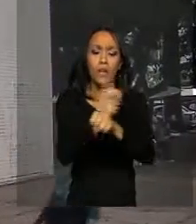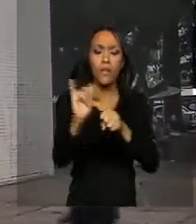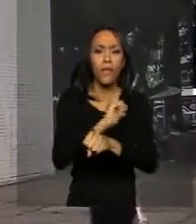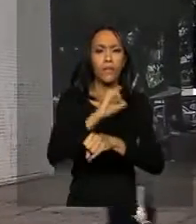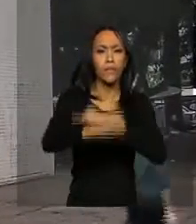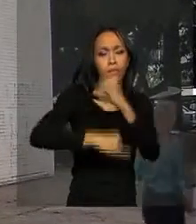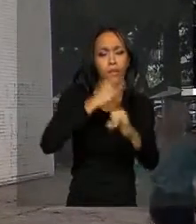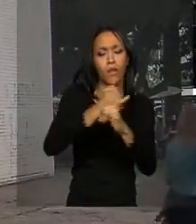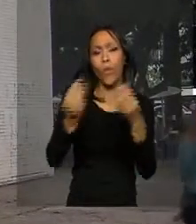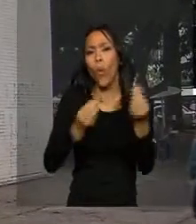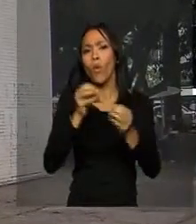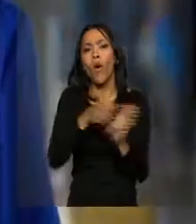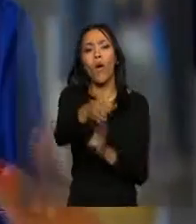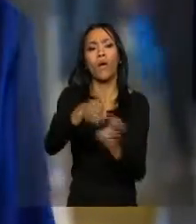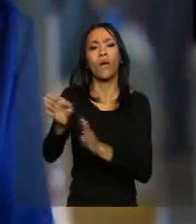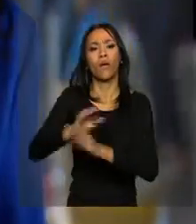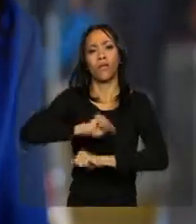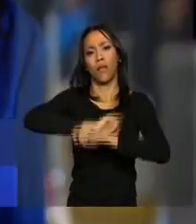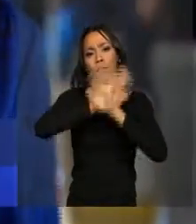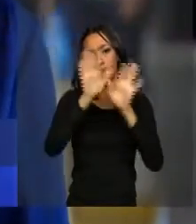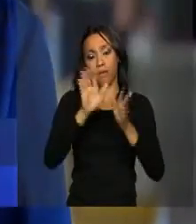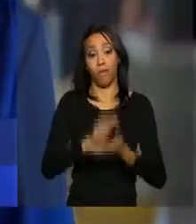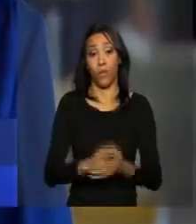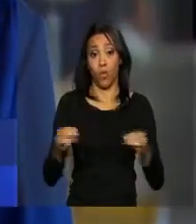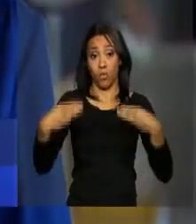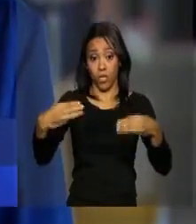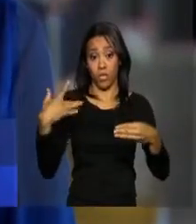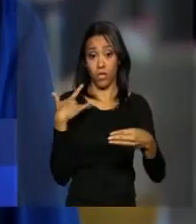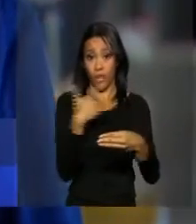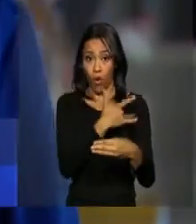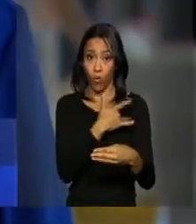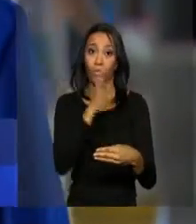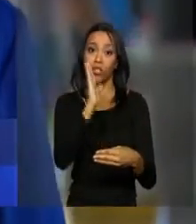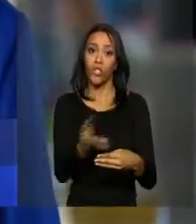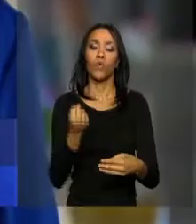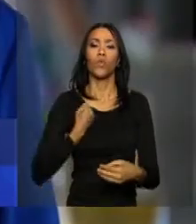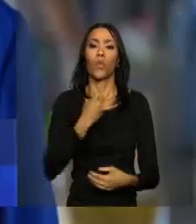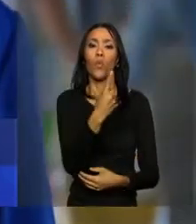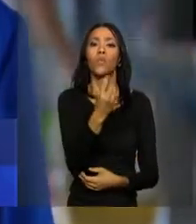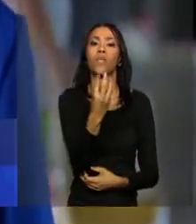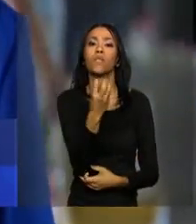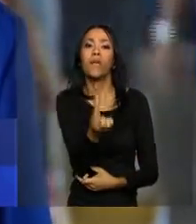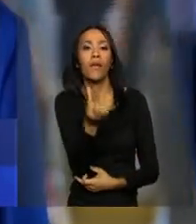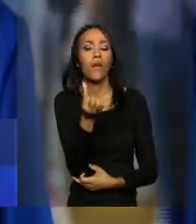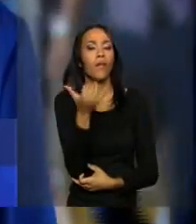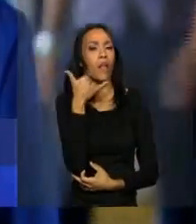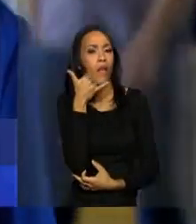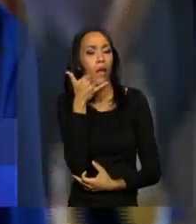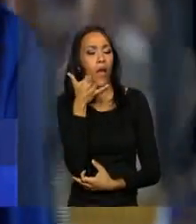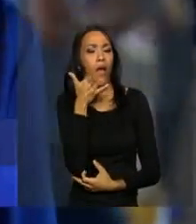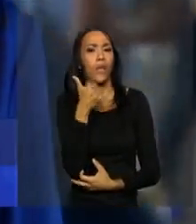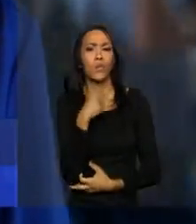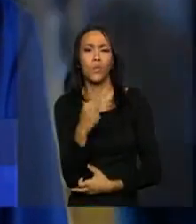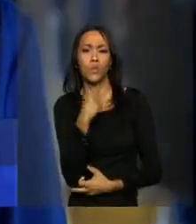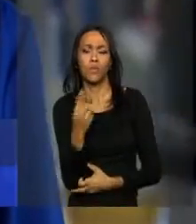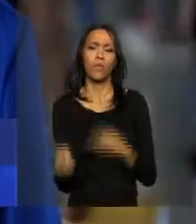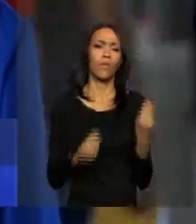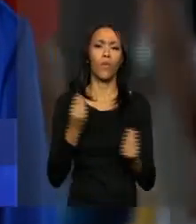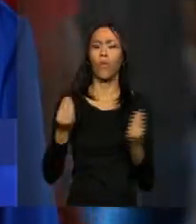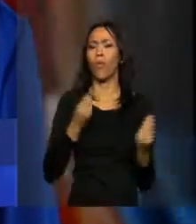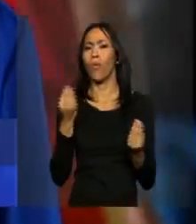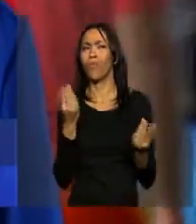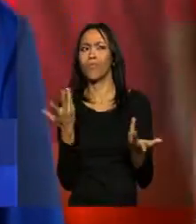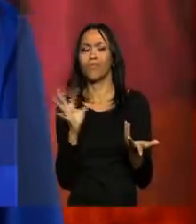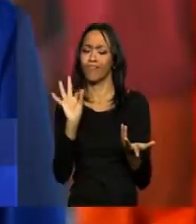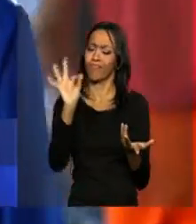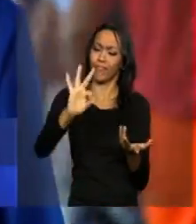população no combate ao mosquito. O Ministério da Saúde disponibilizou o número 136 para quem tiver dúvidas sobre o combate ao mosquito